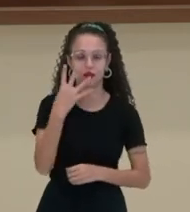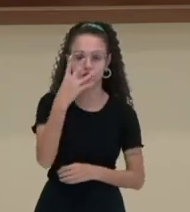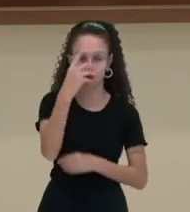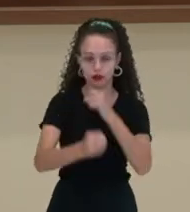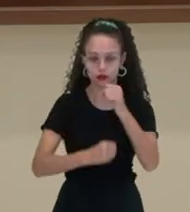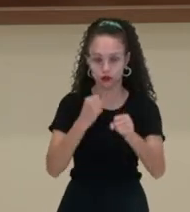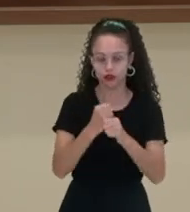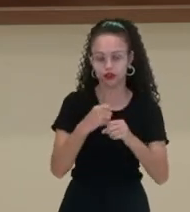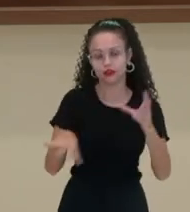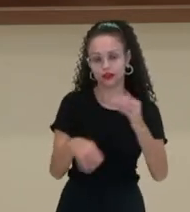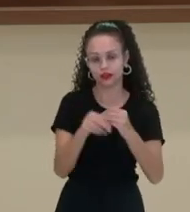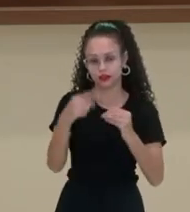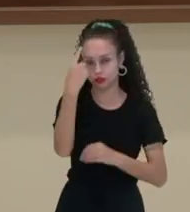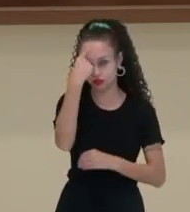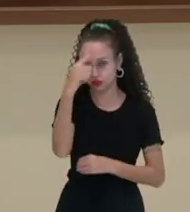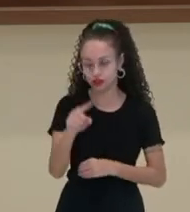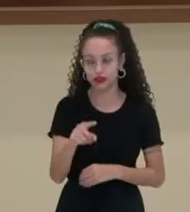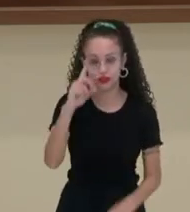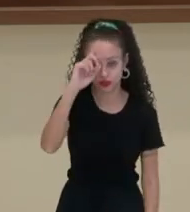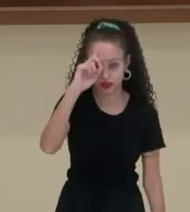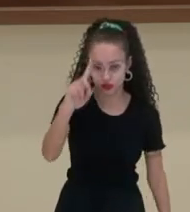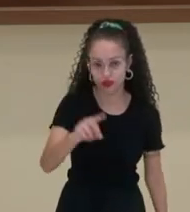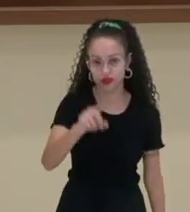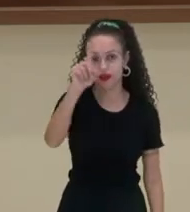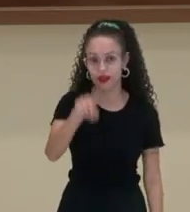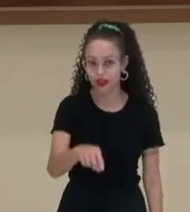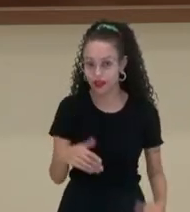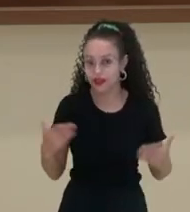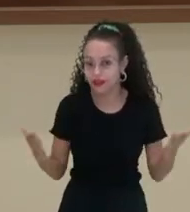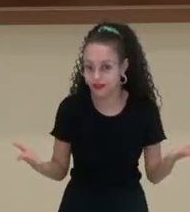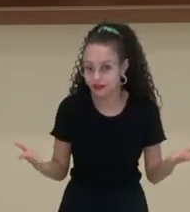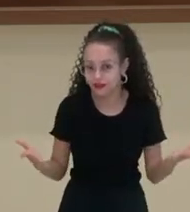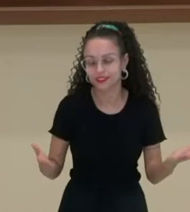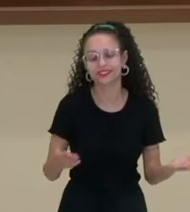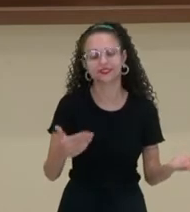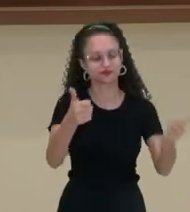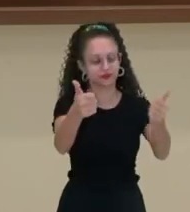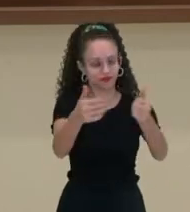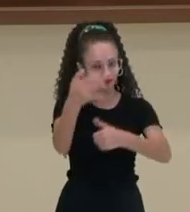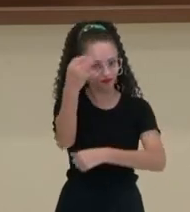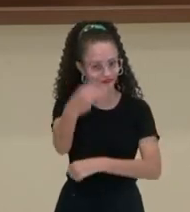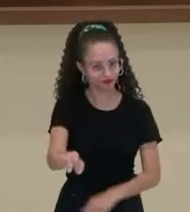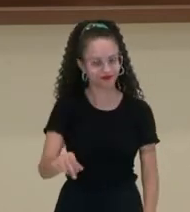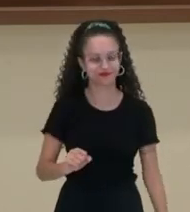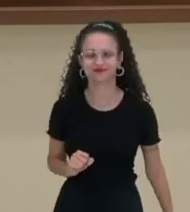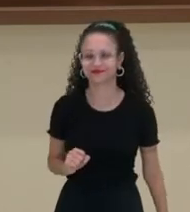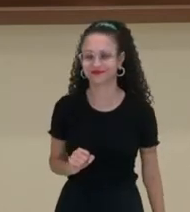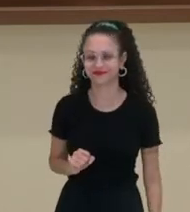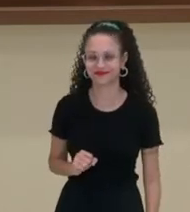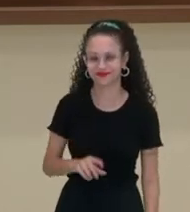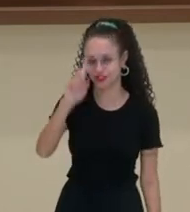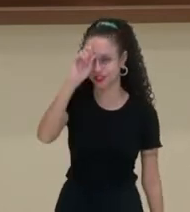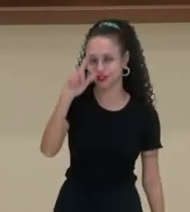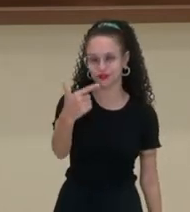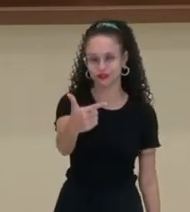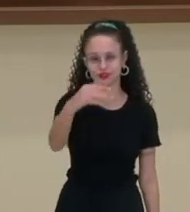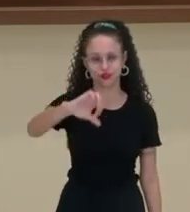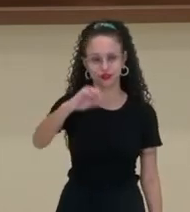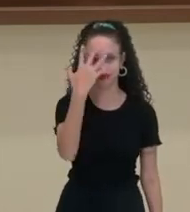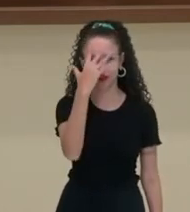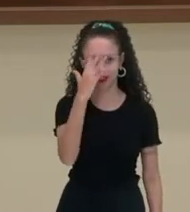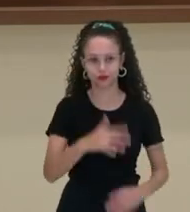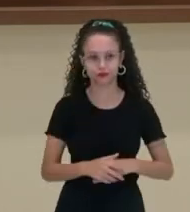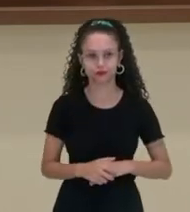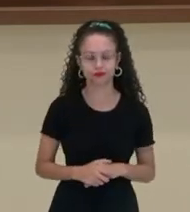quatro anos se acrescenta um dia. O tal do dia é, qual dia? Muito bem, o 29 de fevereiro.